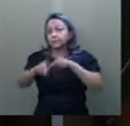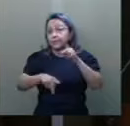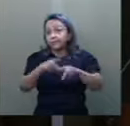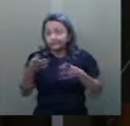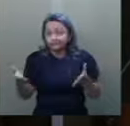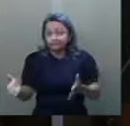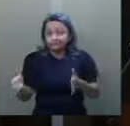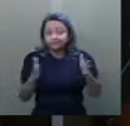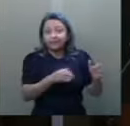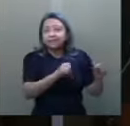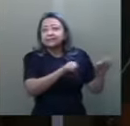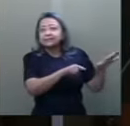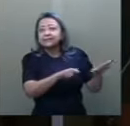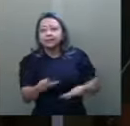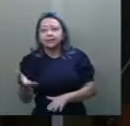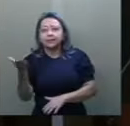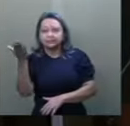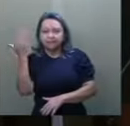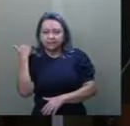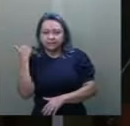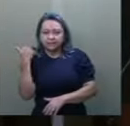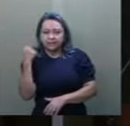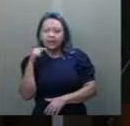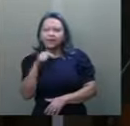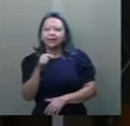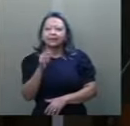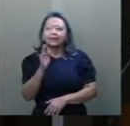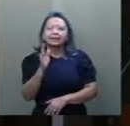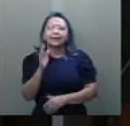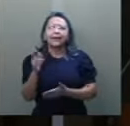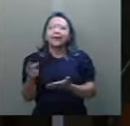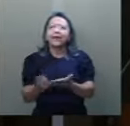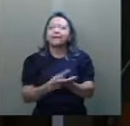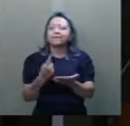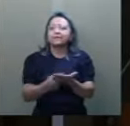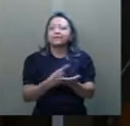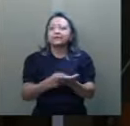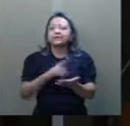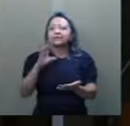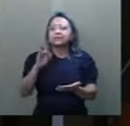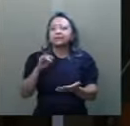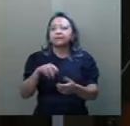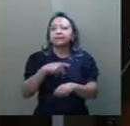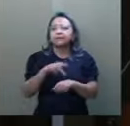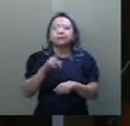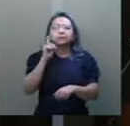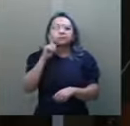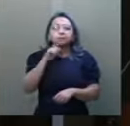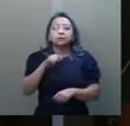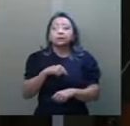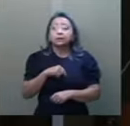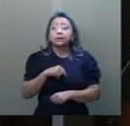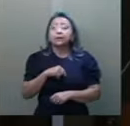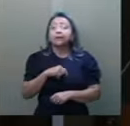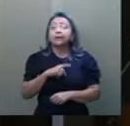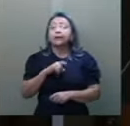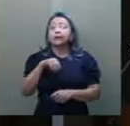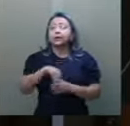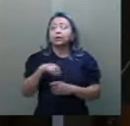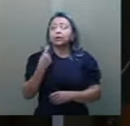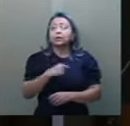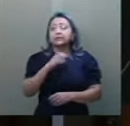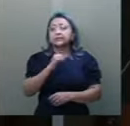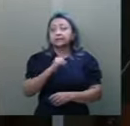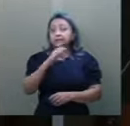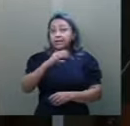E, na semana passada, aquela conhecida revista científica britânica, que ficou cérebro aqui com a nossa CPI da